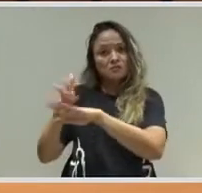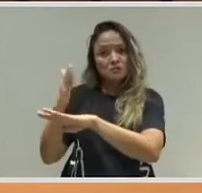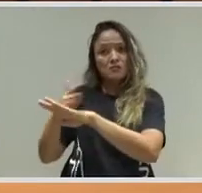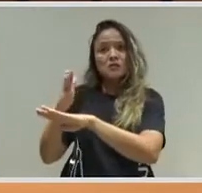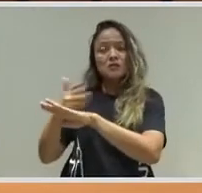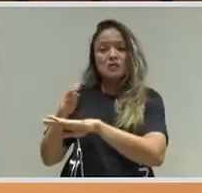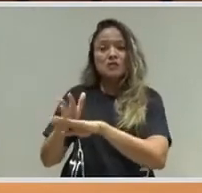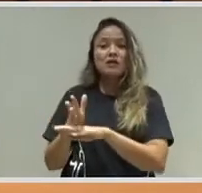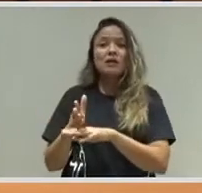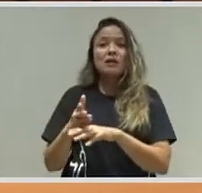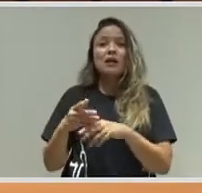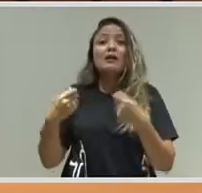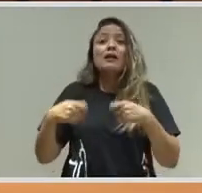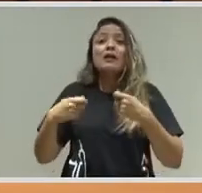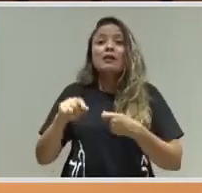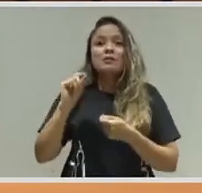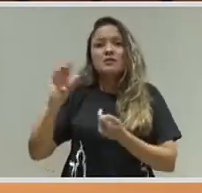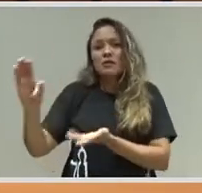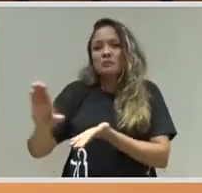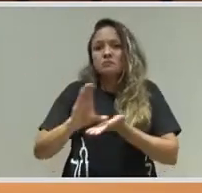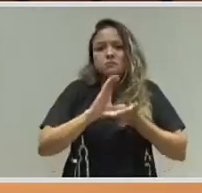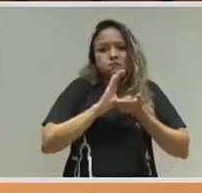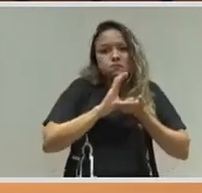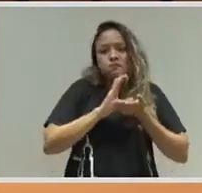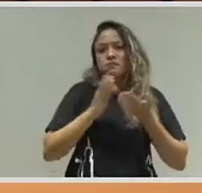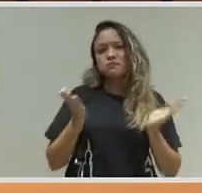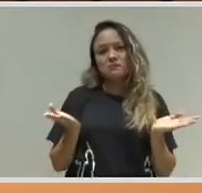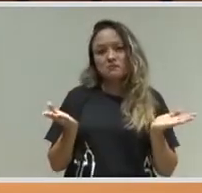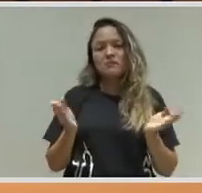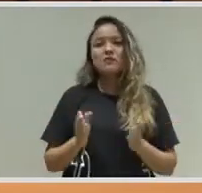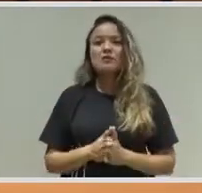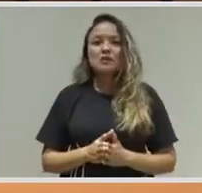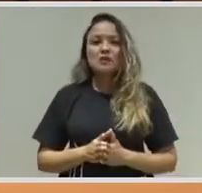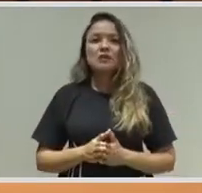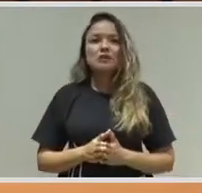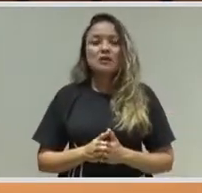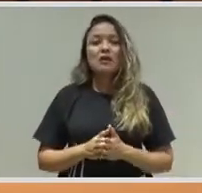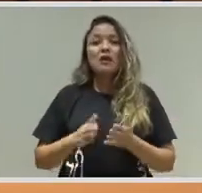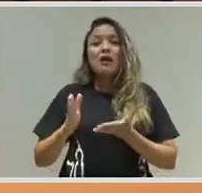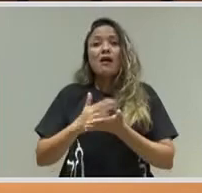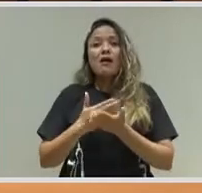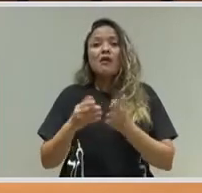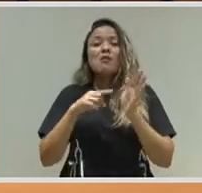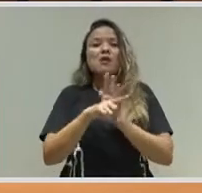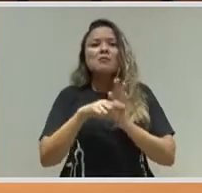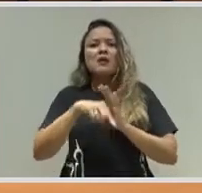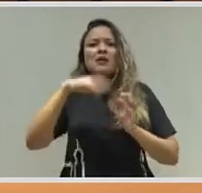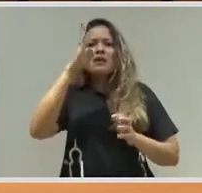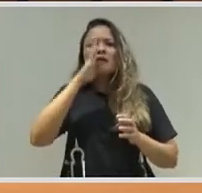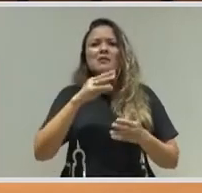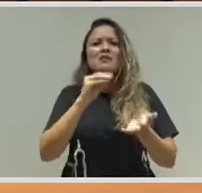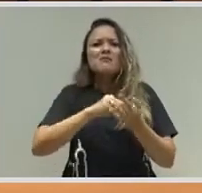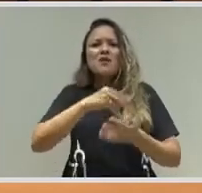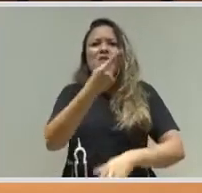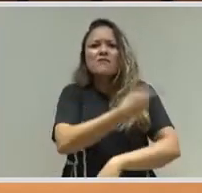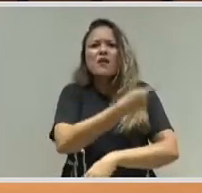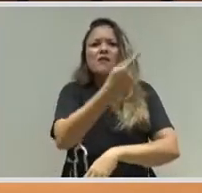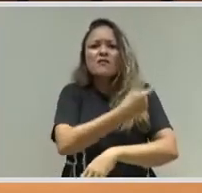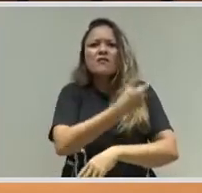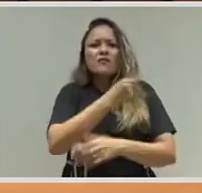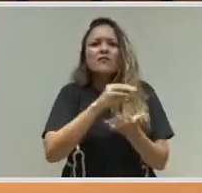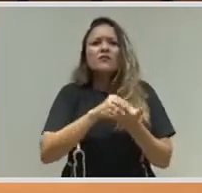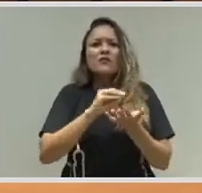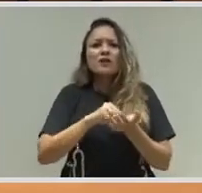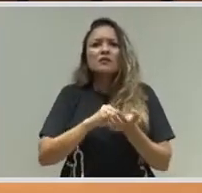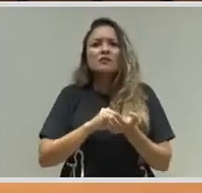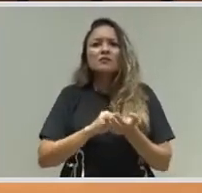também a superação dessas situações todas. Ah, por que não tem uma vacina no Brasil? E as pessoas comparam, tem